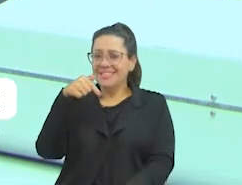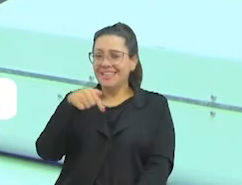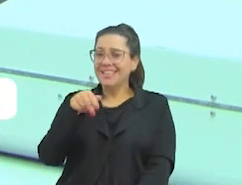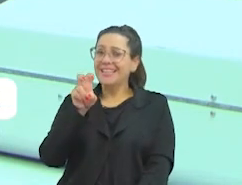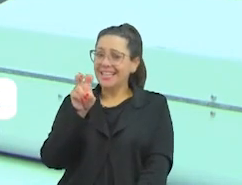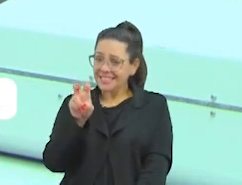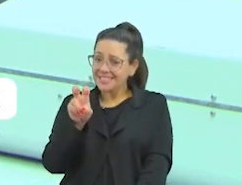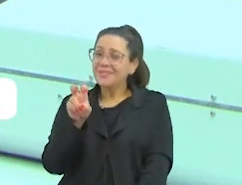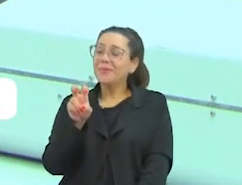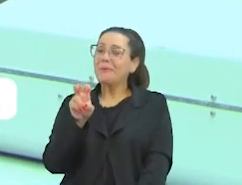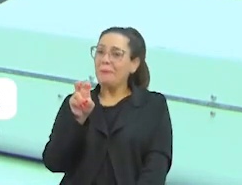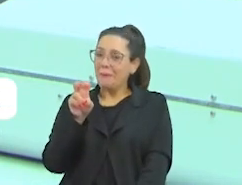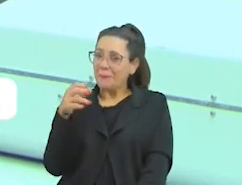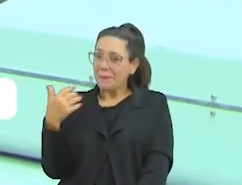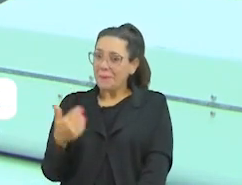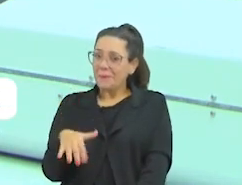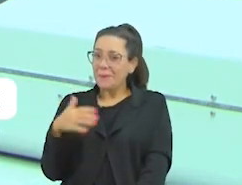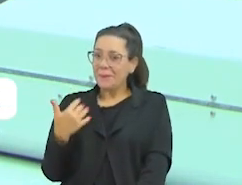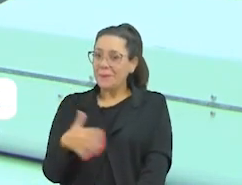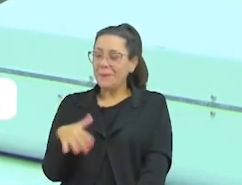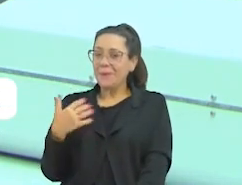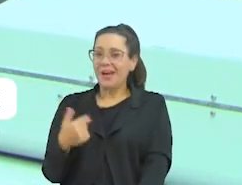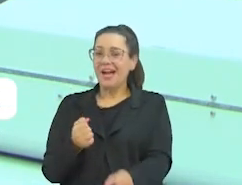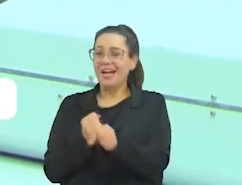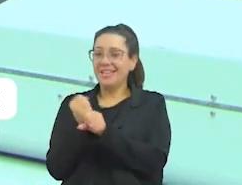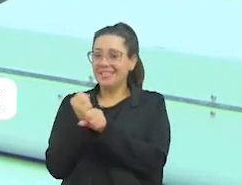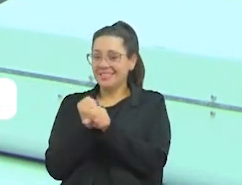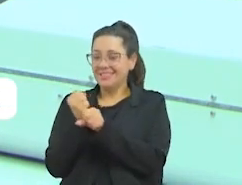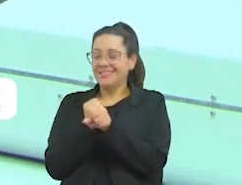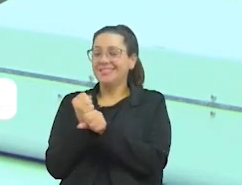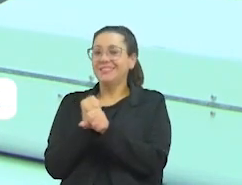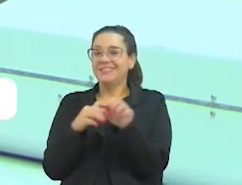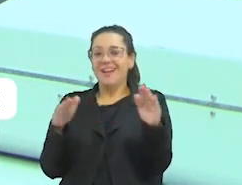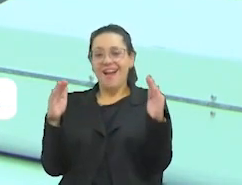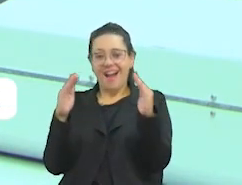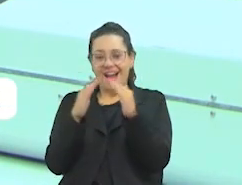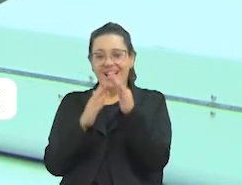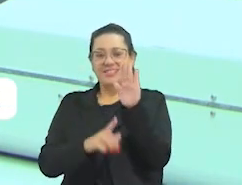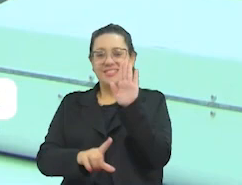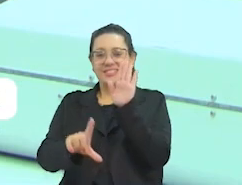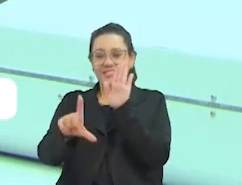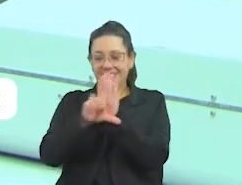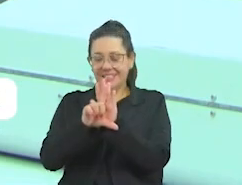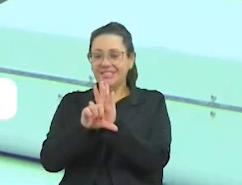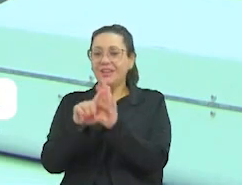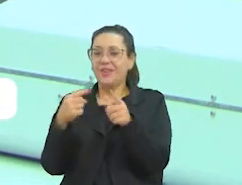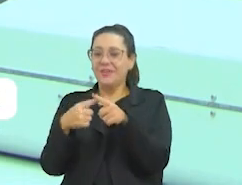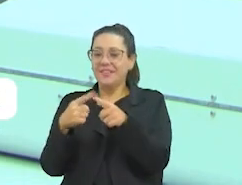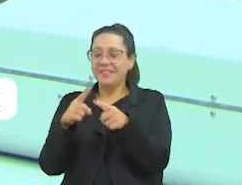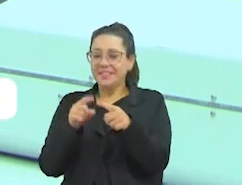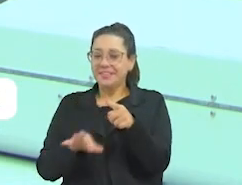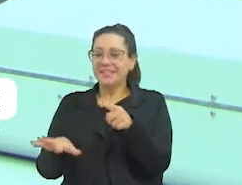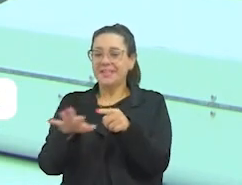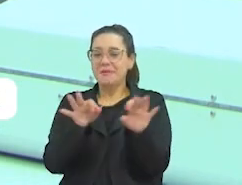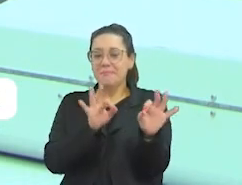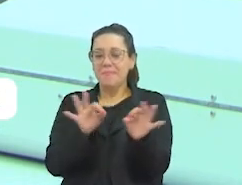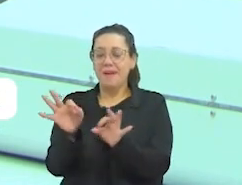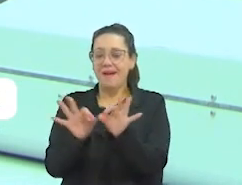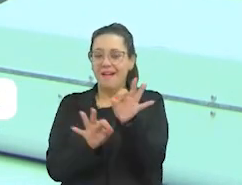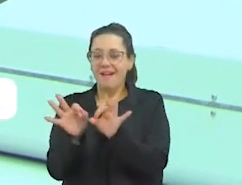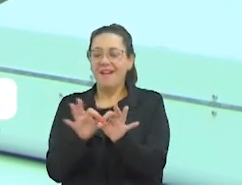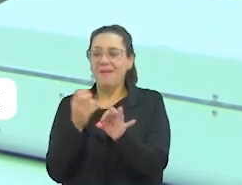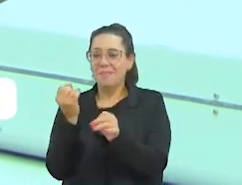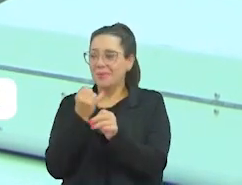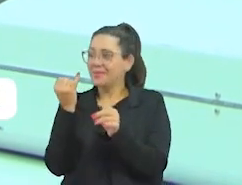importante a participação de toda a comunidade, junto com os vereadores, sempre de portas abertas. O mais que vocês estão preparando para essa comemoração?